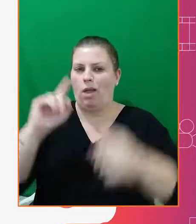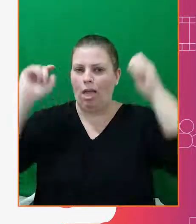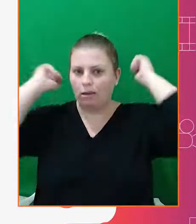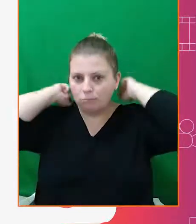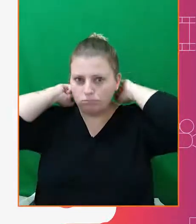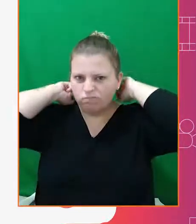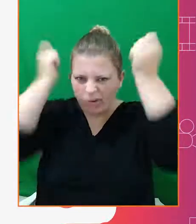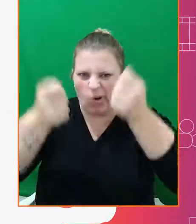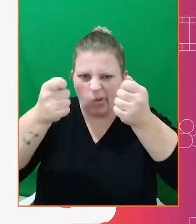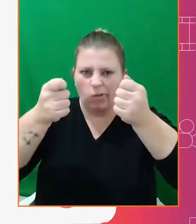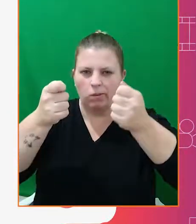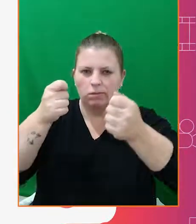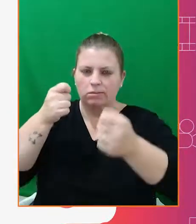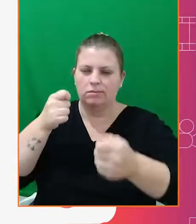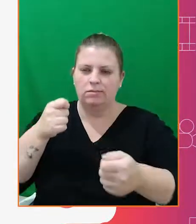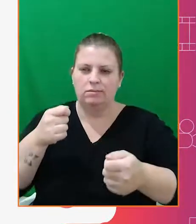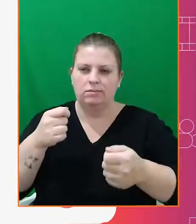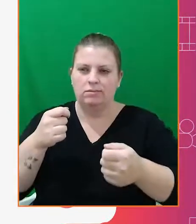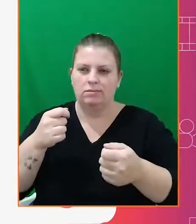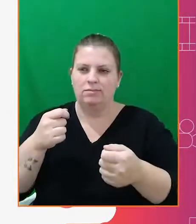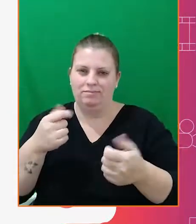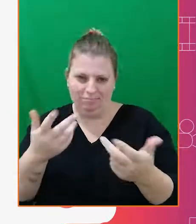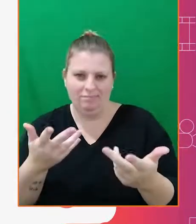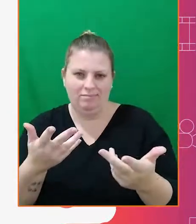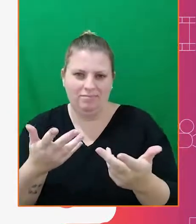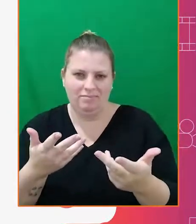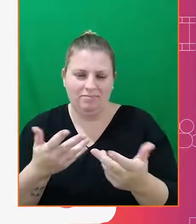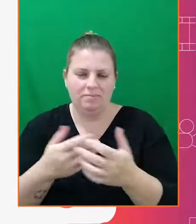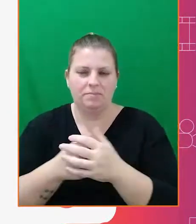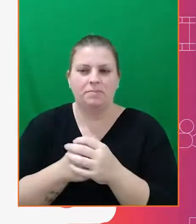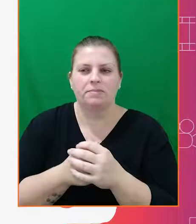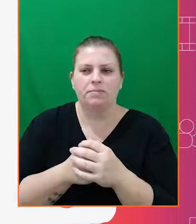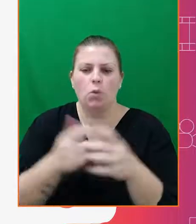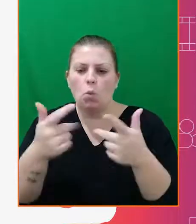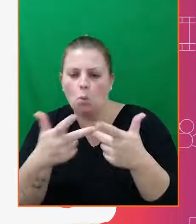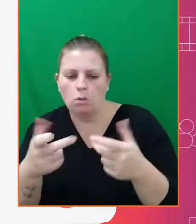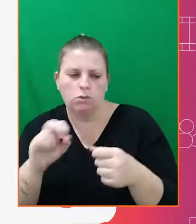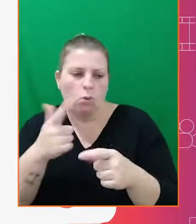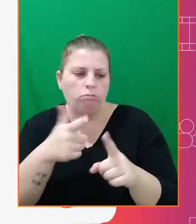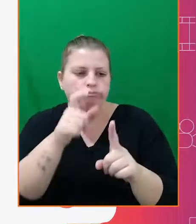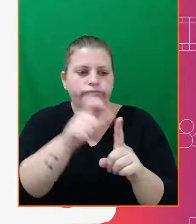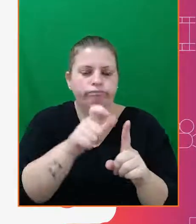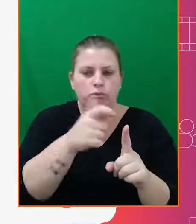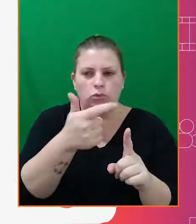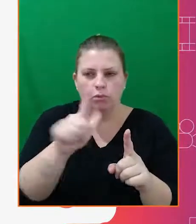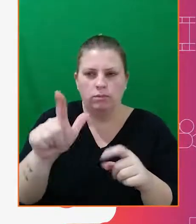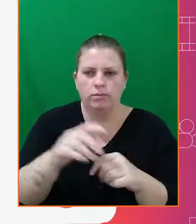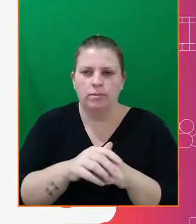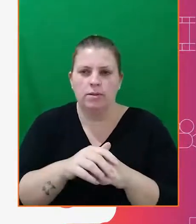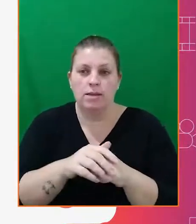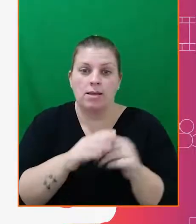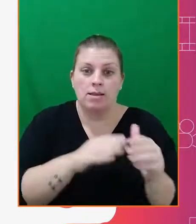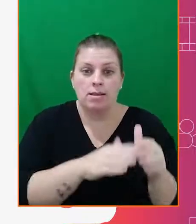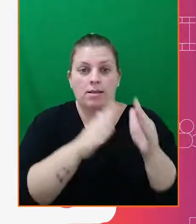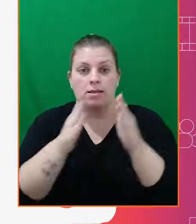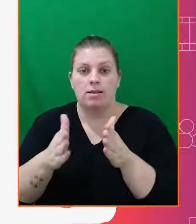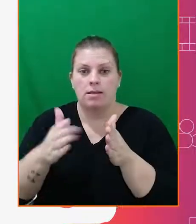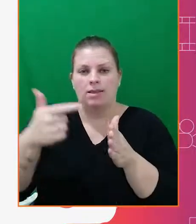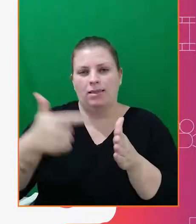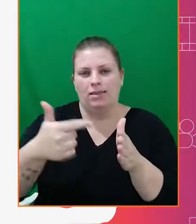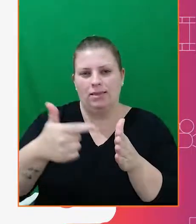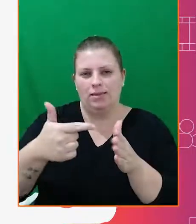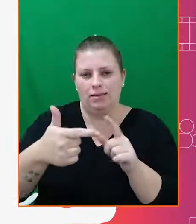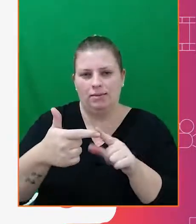com esse objeto em alguma coisa ou em outro personagem. Agora repare na segunda